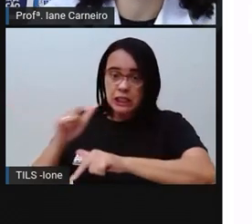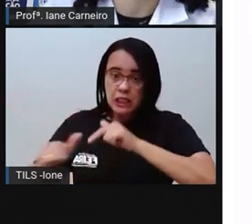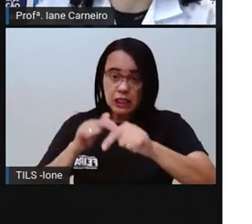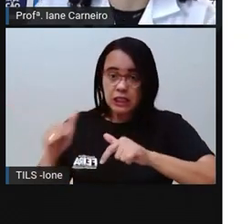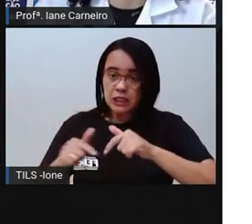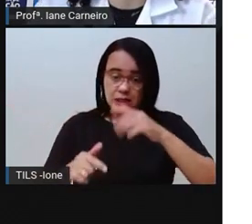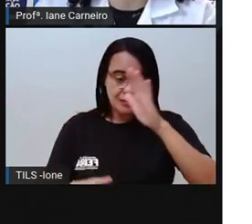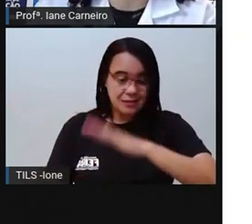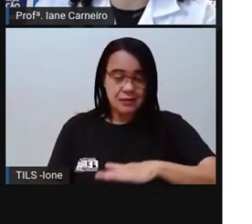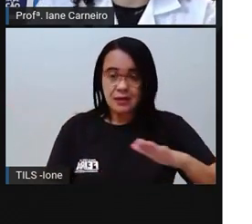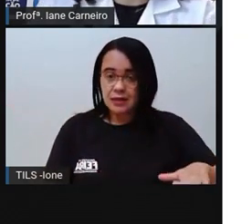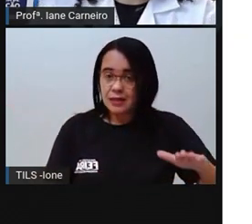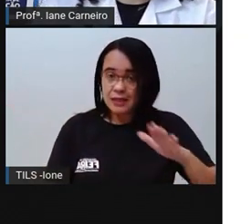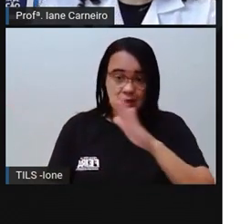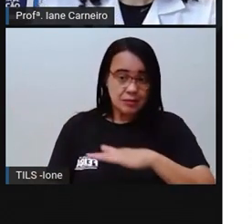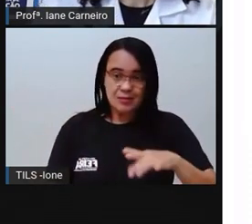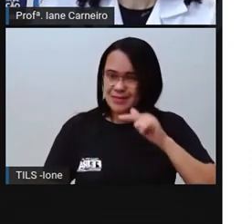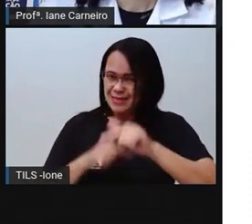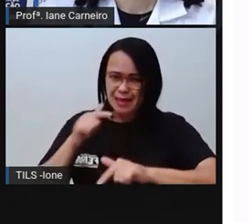casa, ajude em casa.